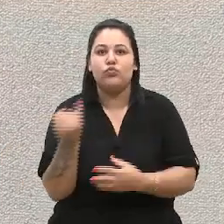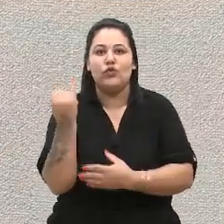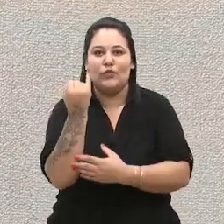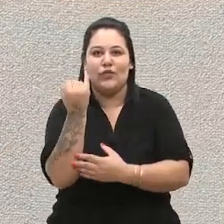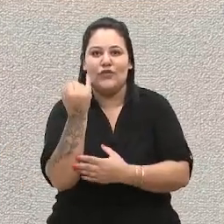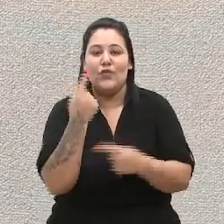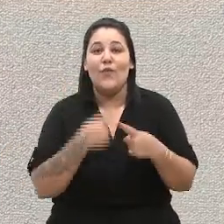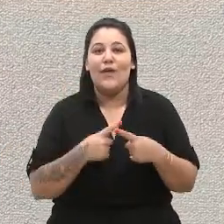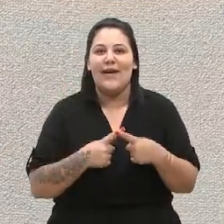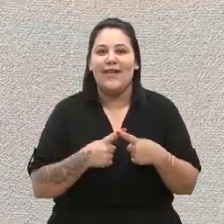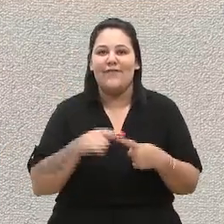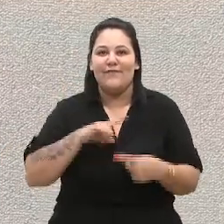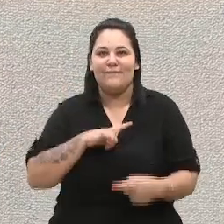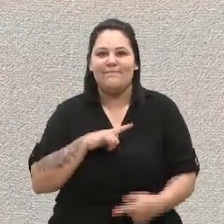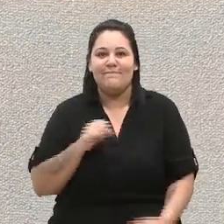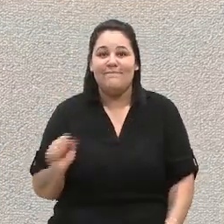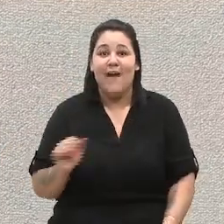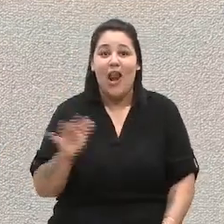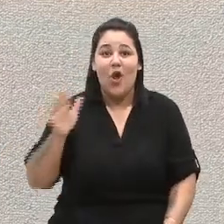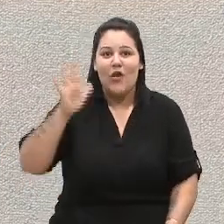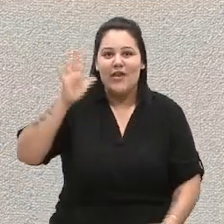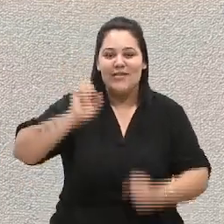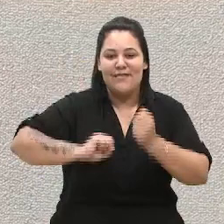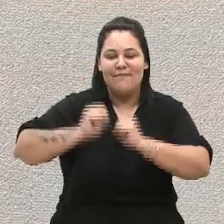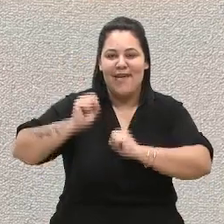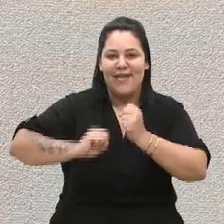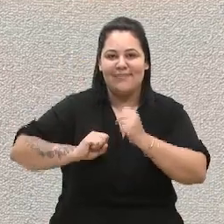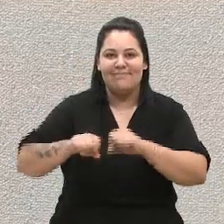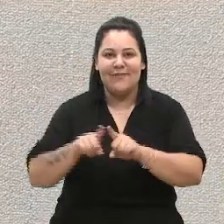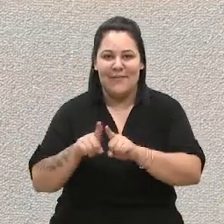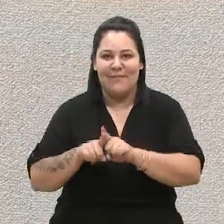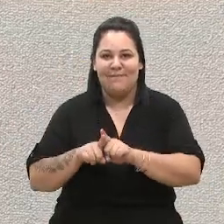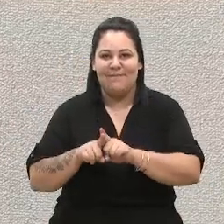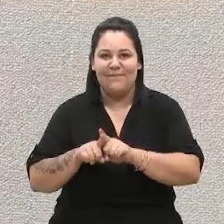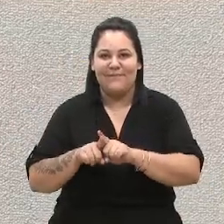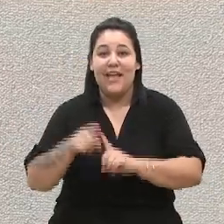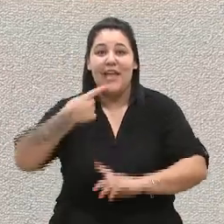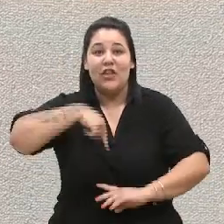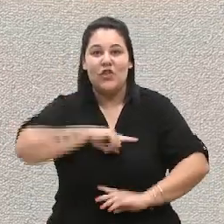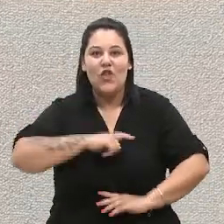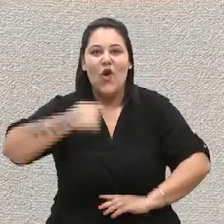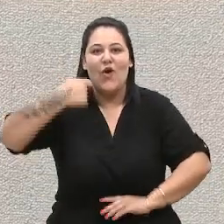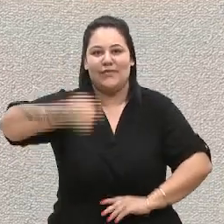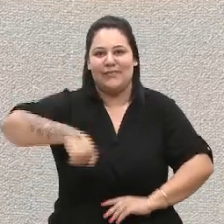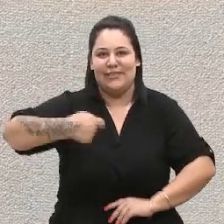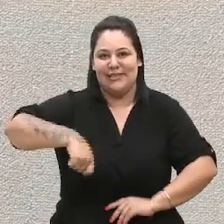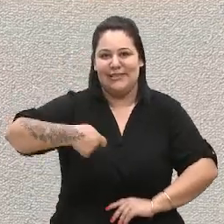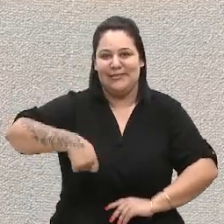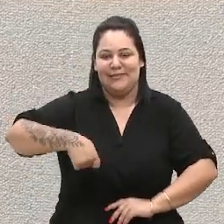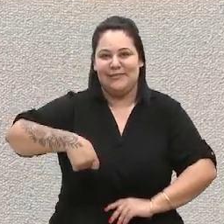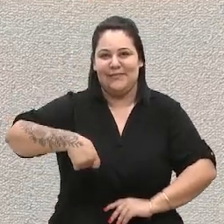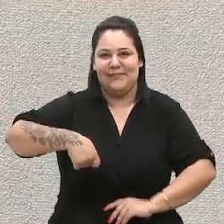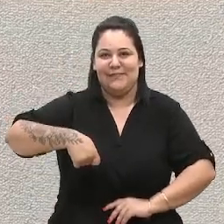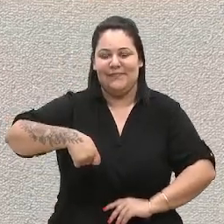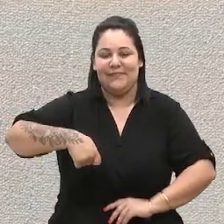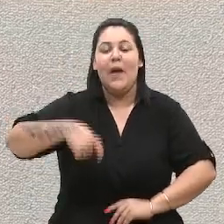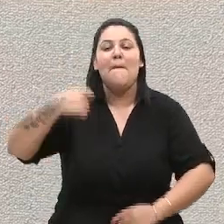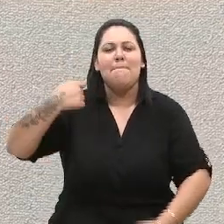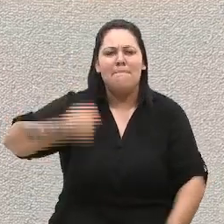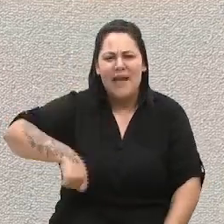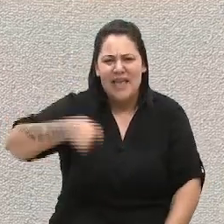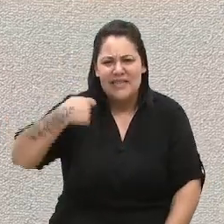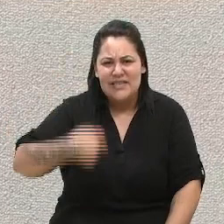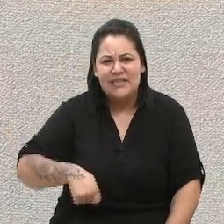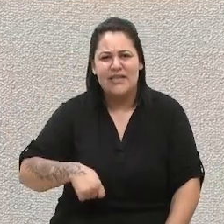30 valorizam a empresa e cada vez mais nós precisamos, devemos valorizar a